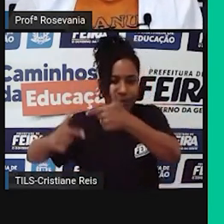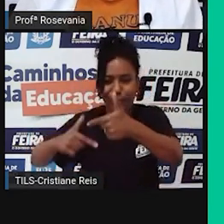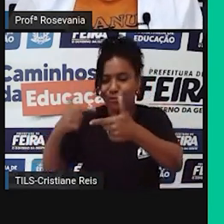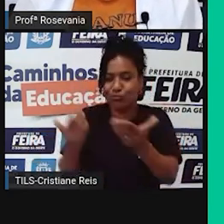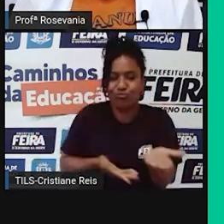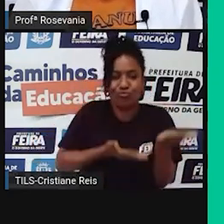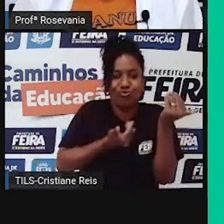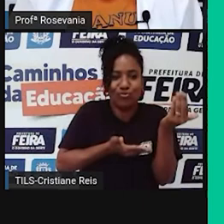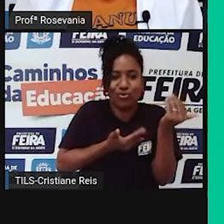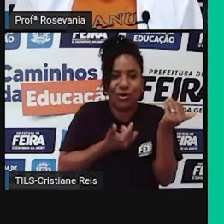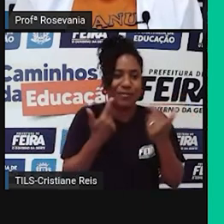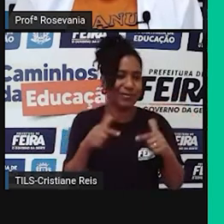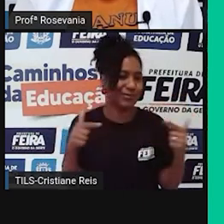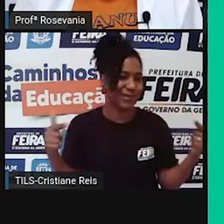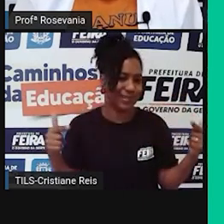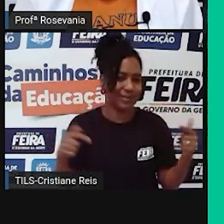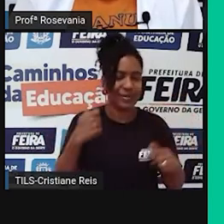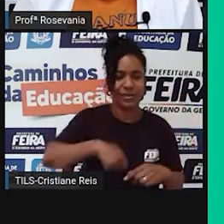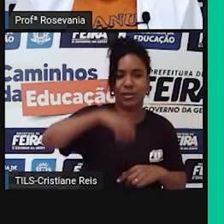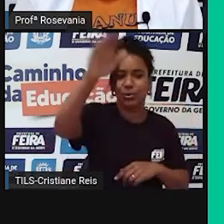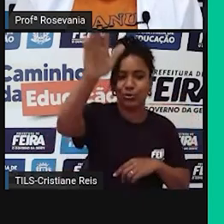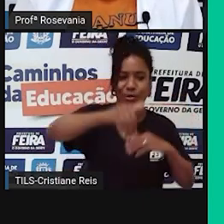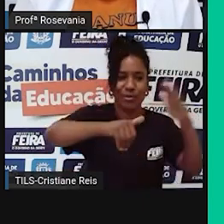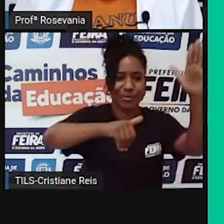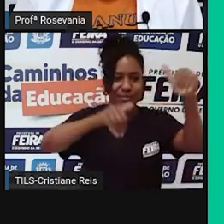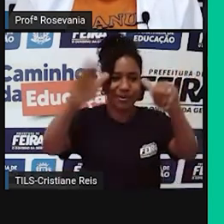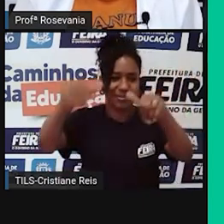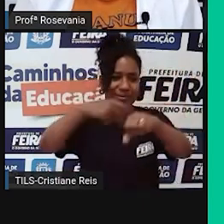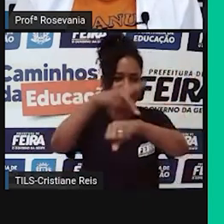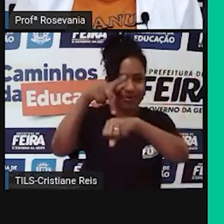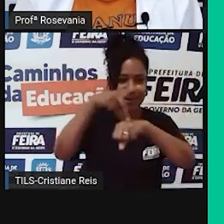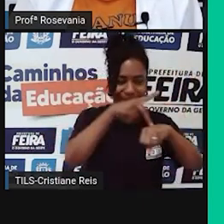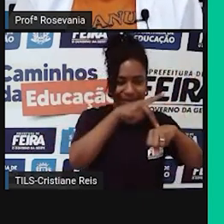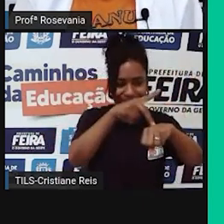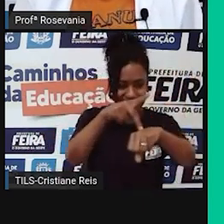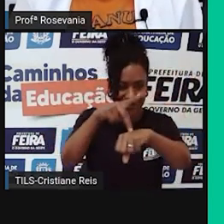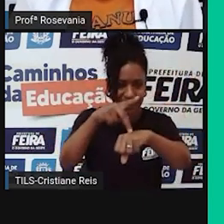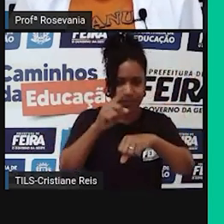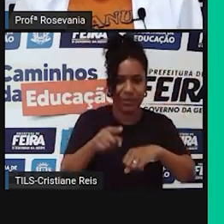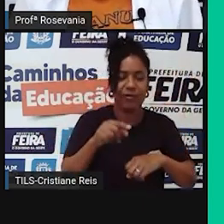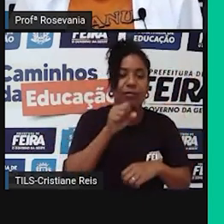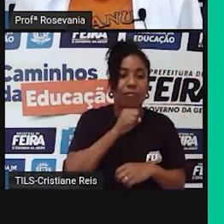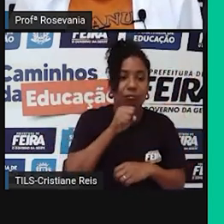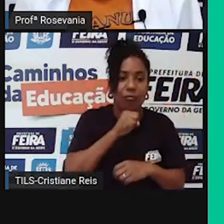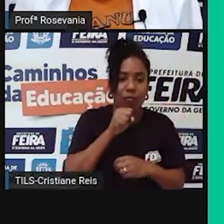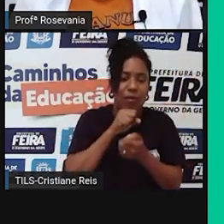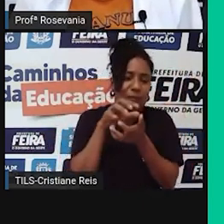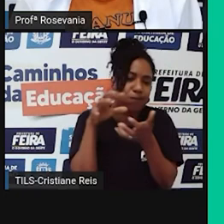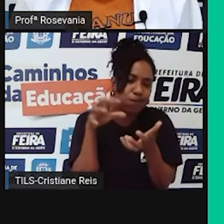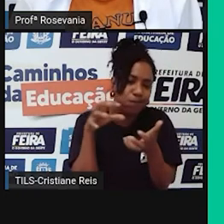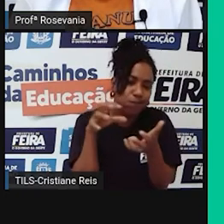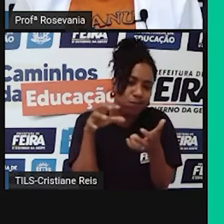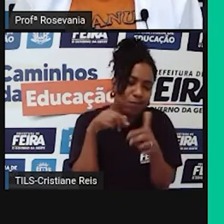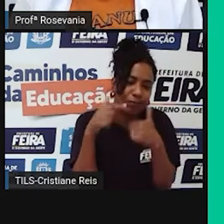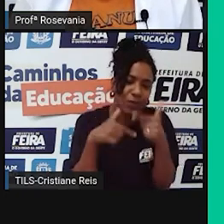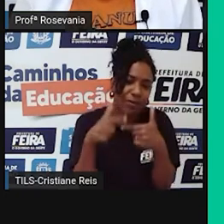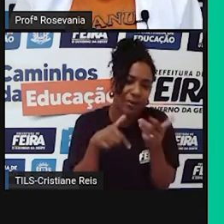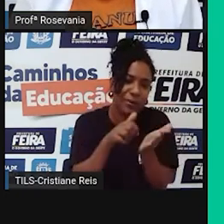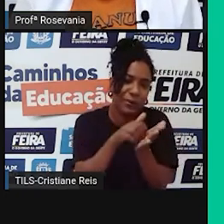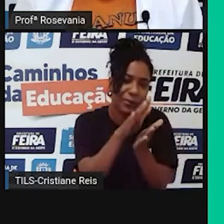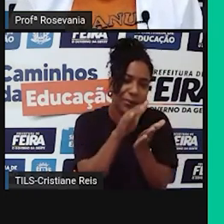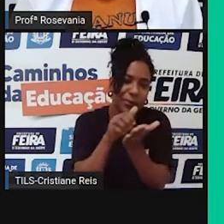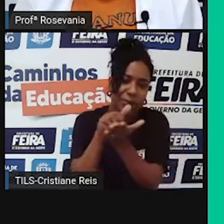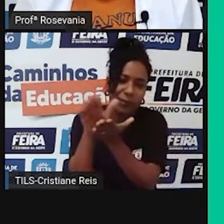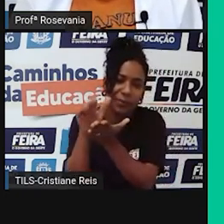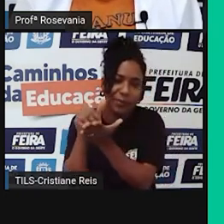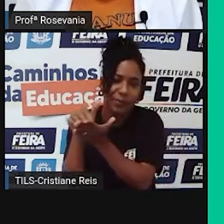pessoas para trabalhar, porque aqui o povo vai envelhecendo, vai saindo do mercado de trabalho, e quem é